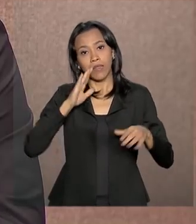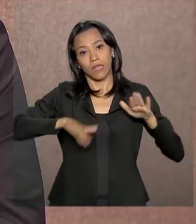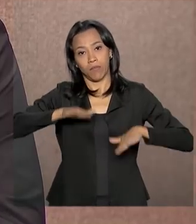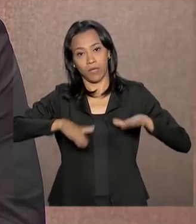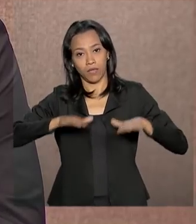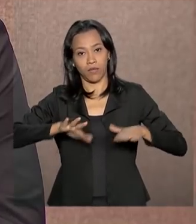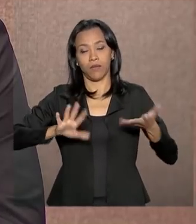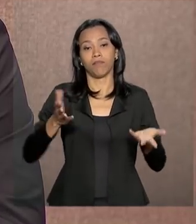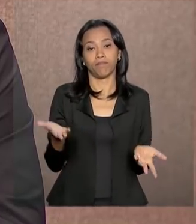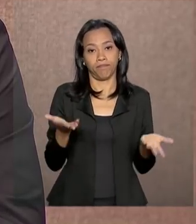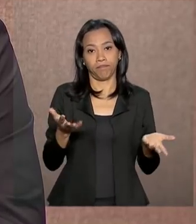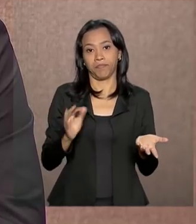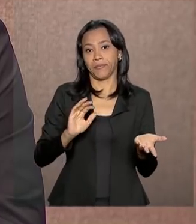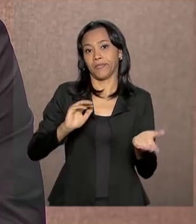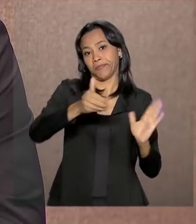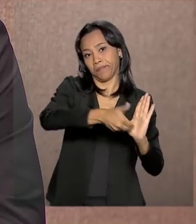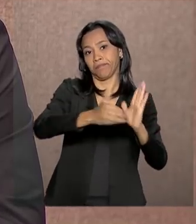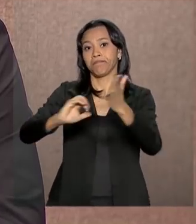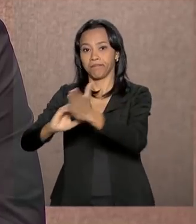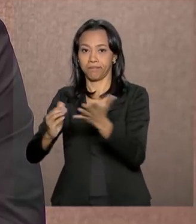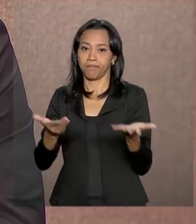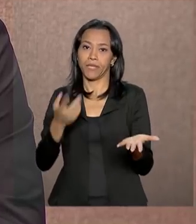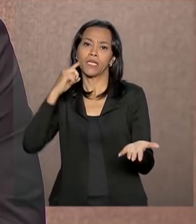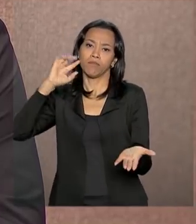para que isso se torne realidade.